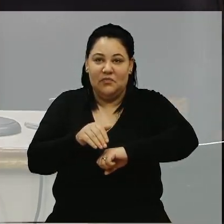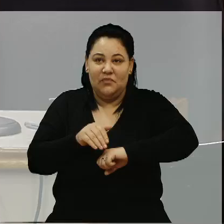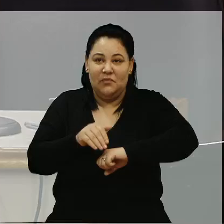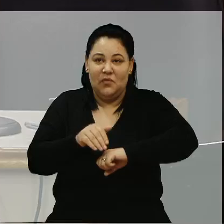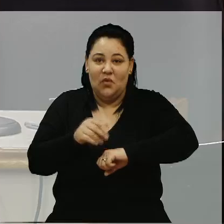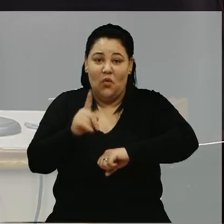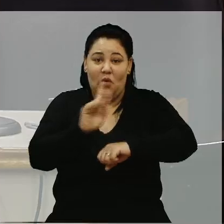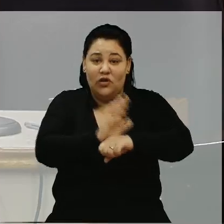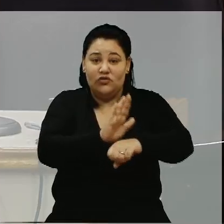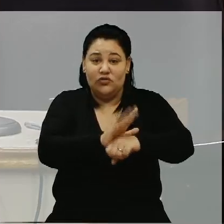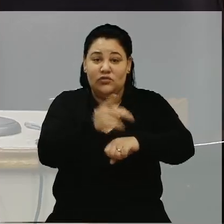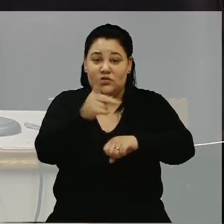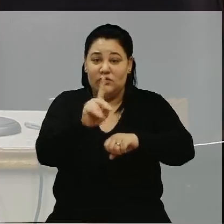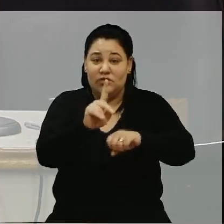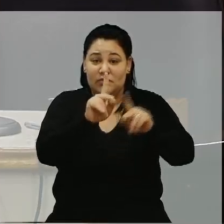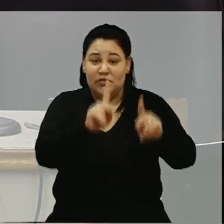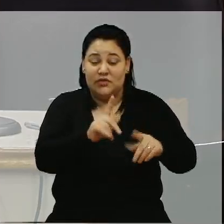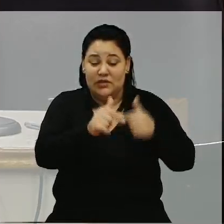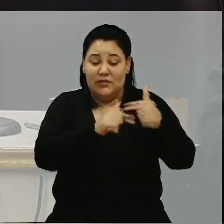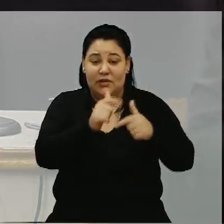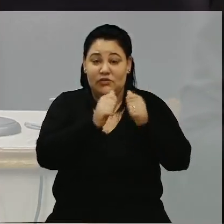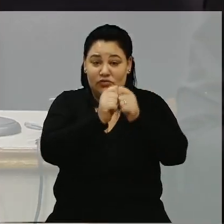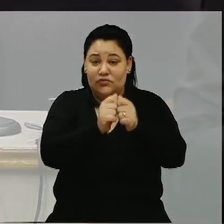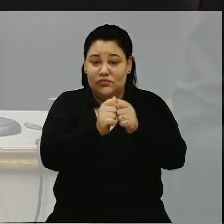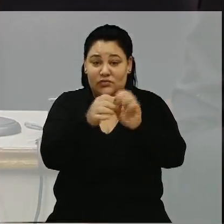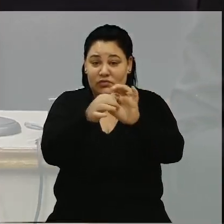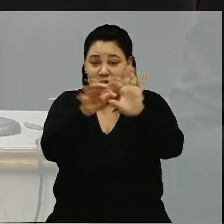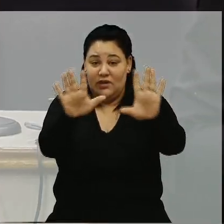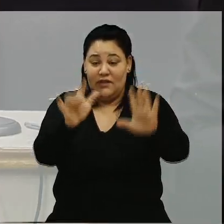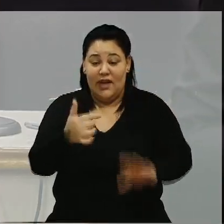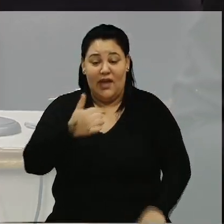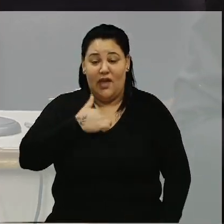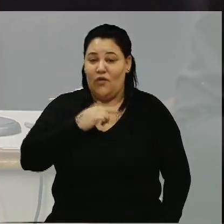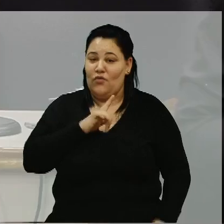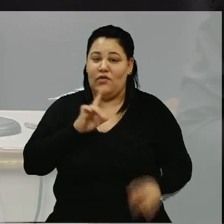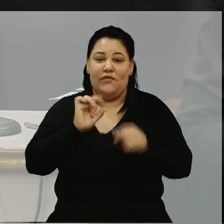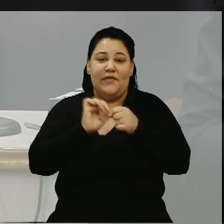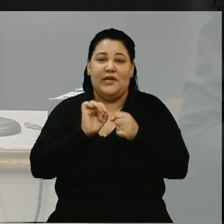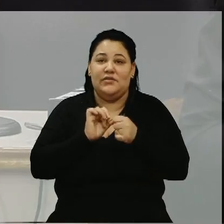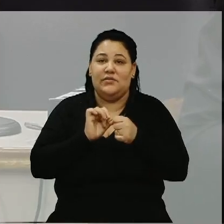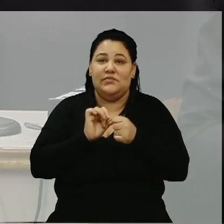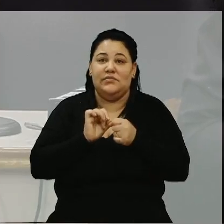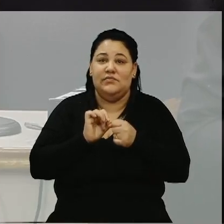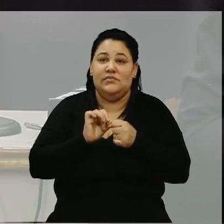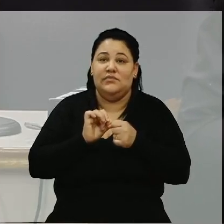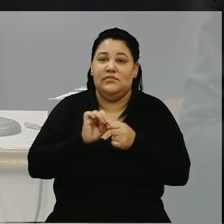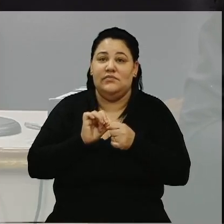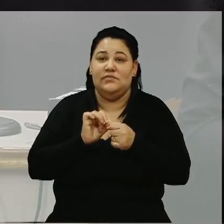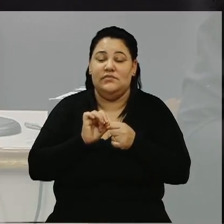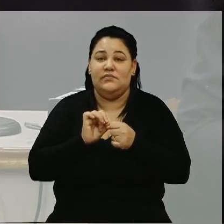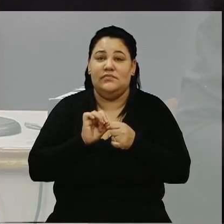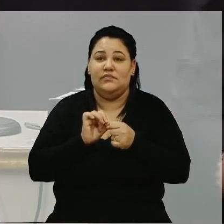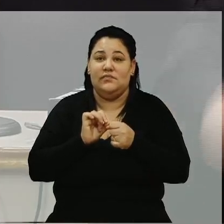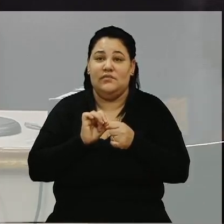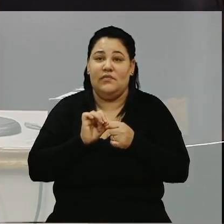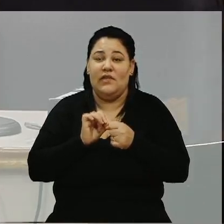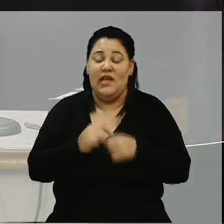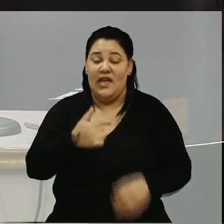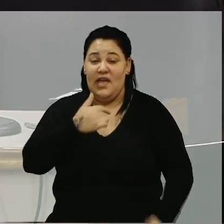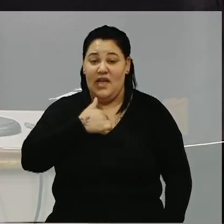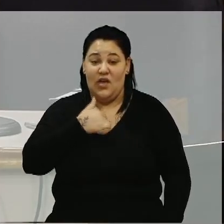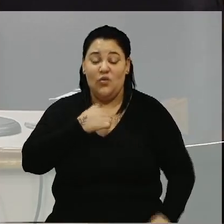aliados, fique à vontade. Este vereador não faz isso. Este vereador não faz isso. Este vereador